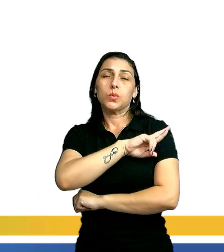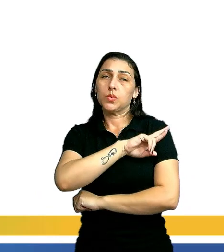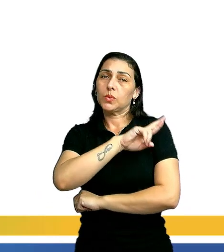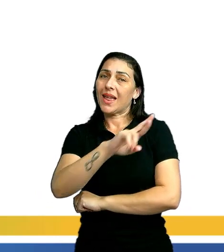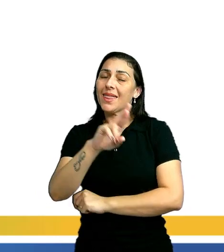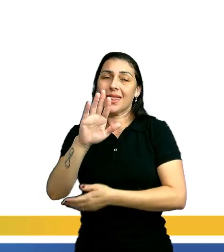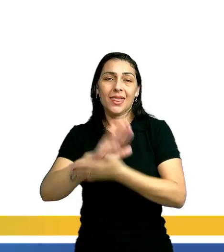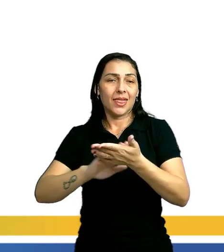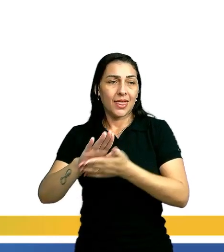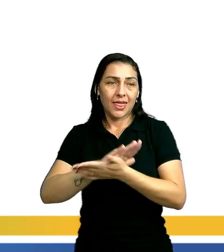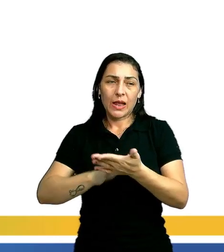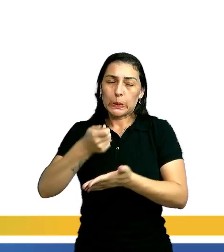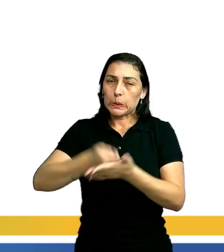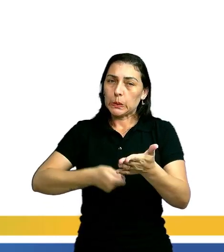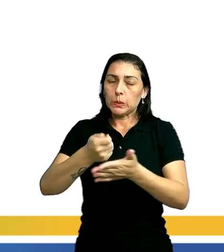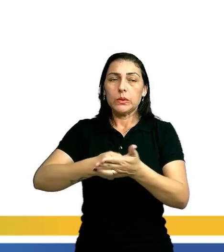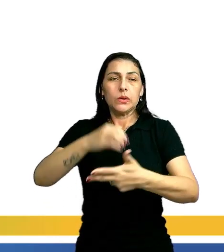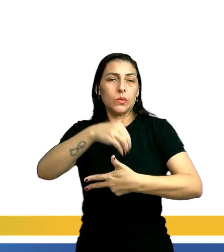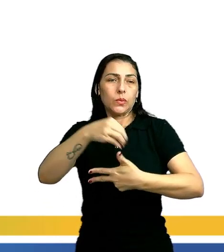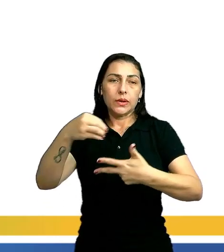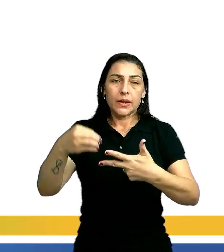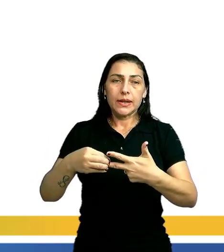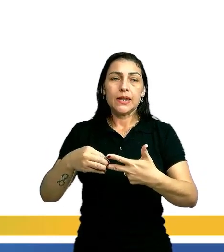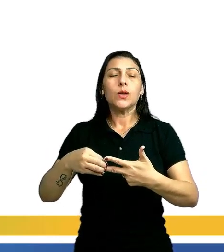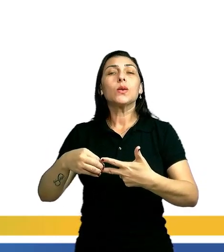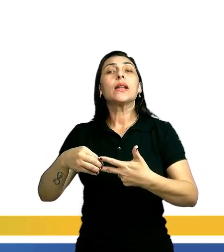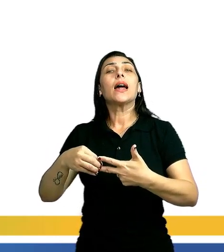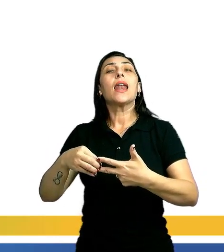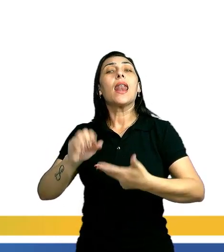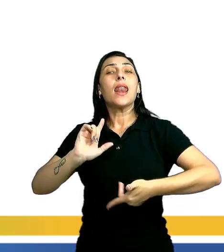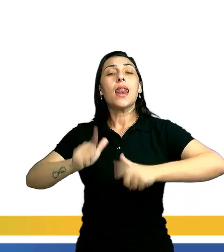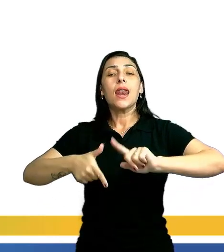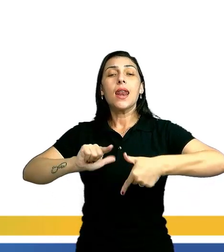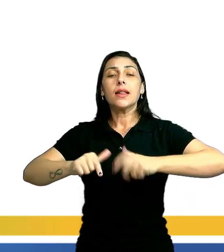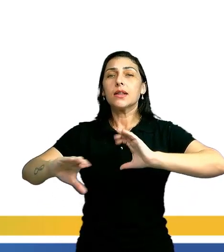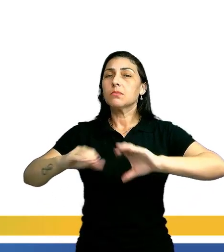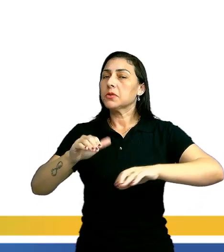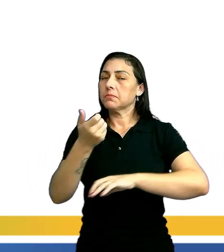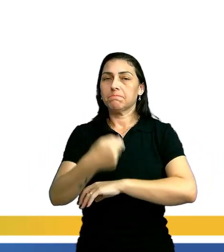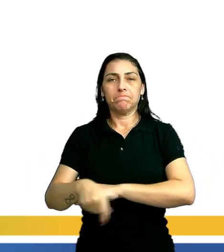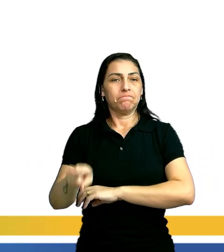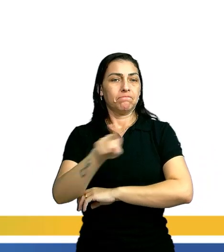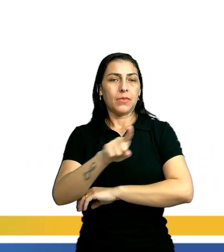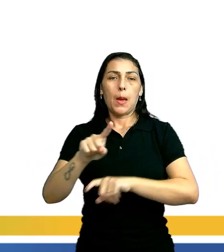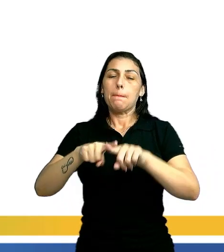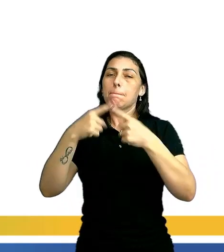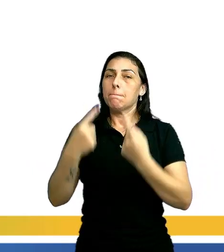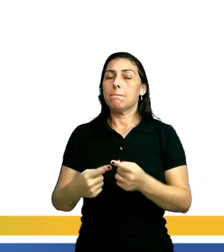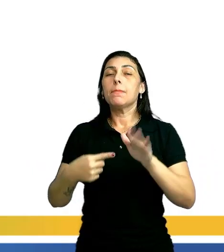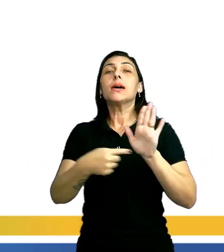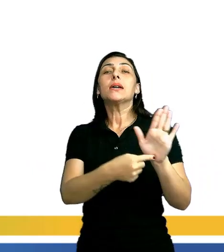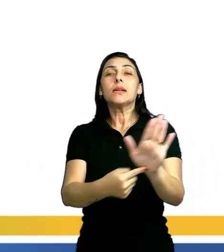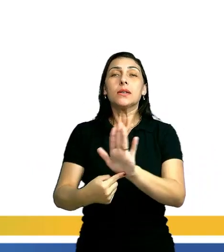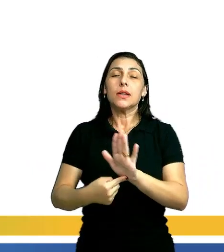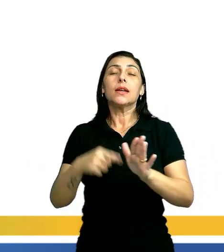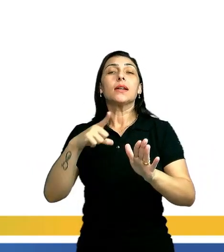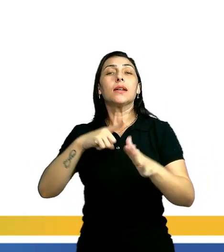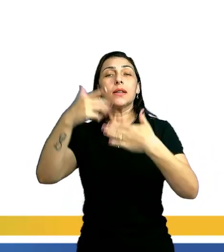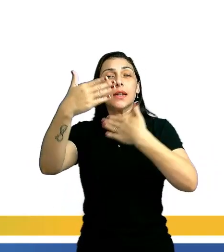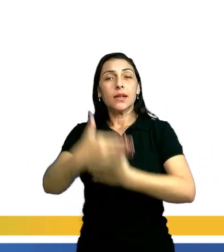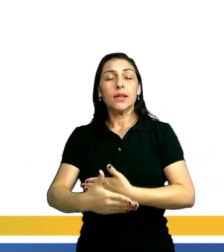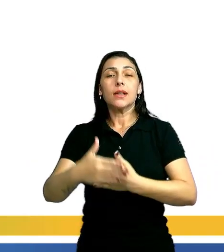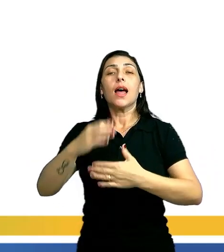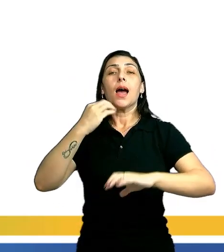nenhuma das competências exigidas pelo Enem está o de saber letras de música, mas elas aparecem bastante na prova.